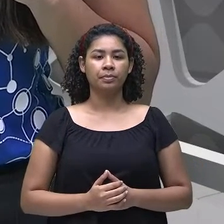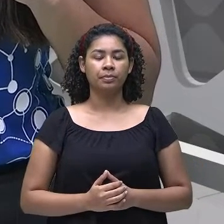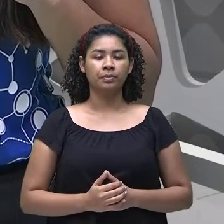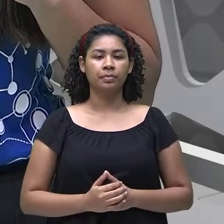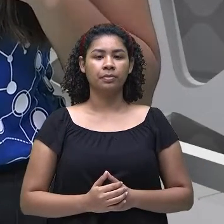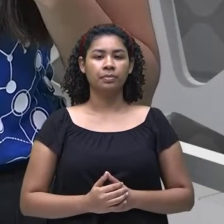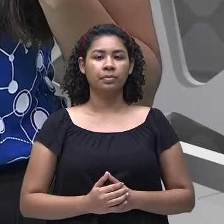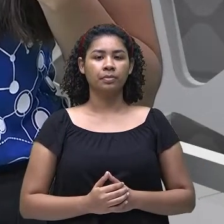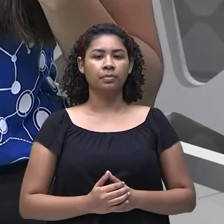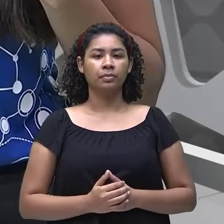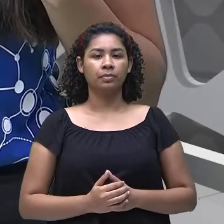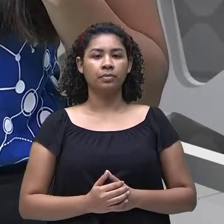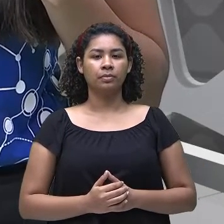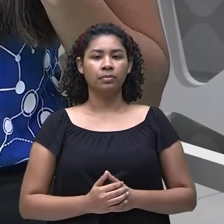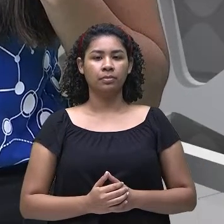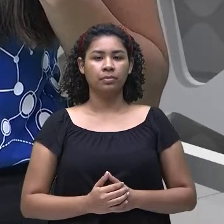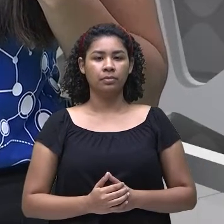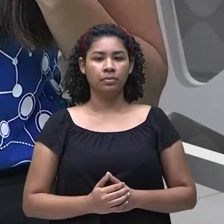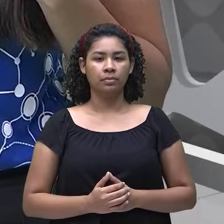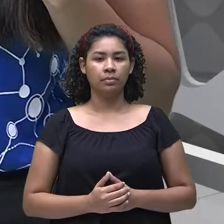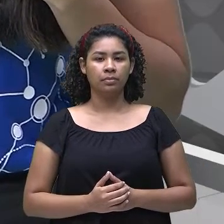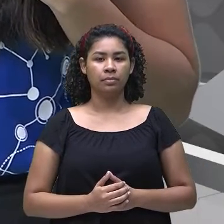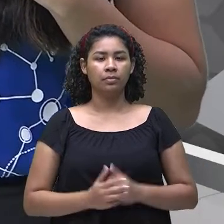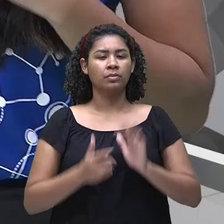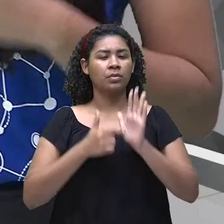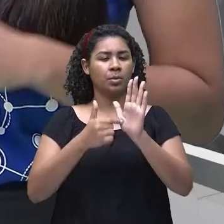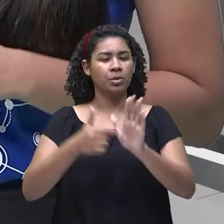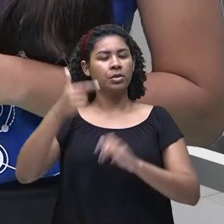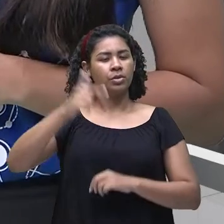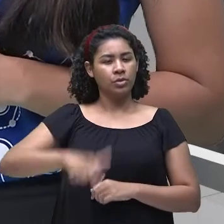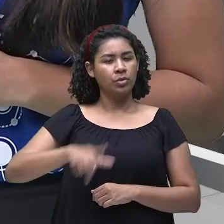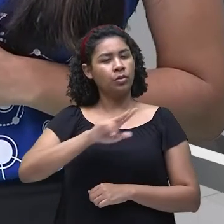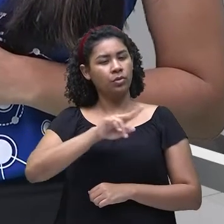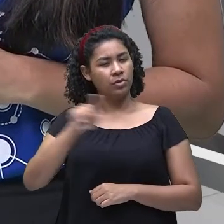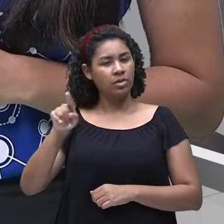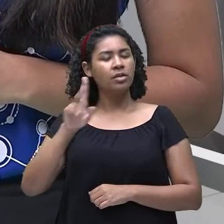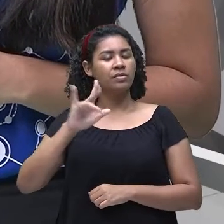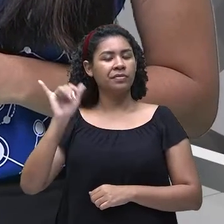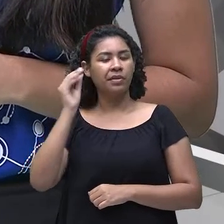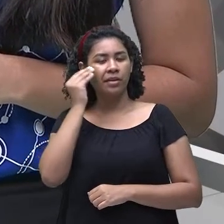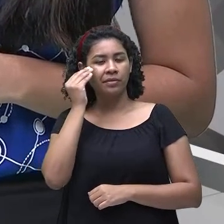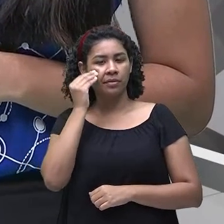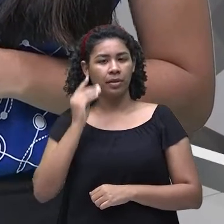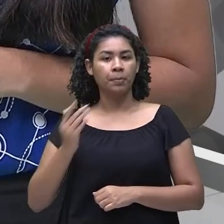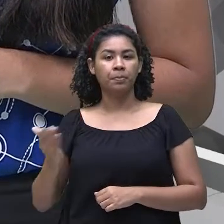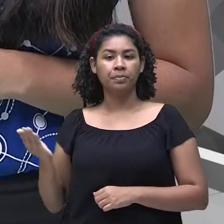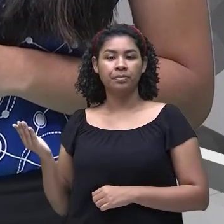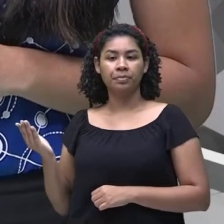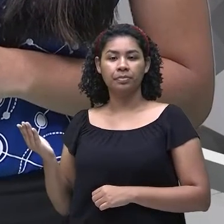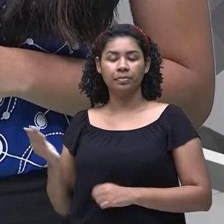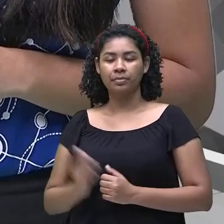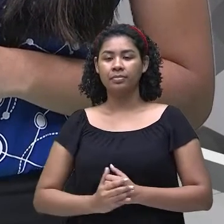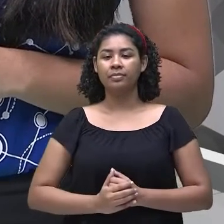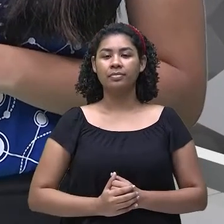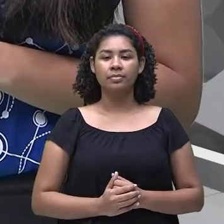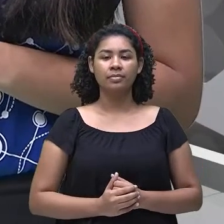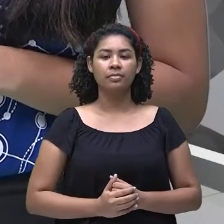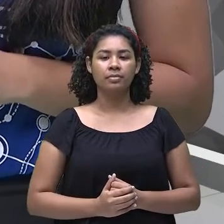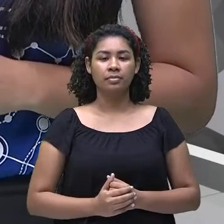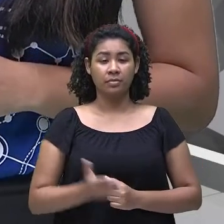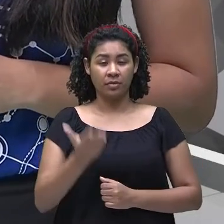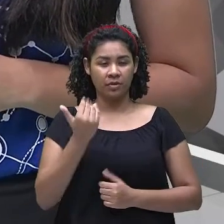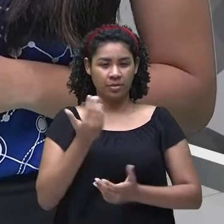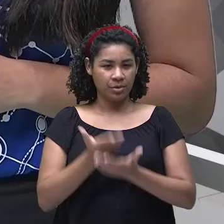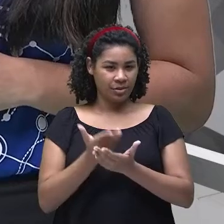tem... Vamos aqui, vai aparecer mais uma vez as frases pra vocês verem. Deem uma olhadinha aí. Então, vamos aqui trabalhar